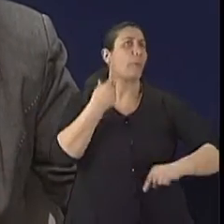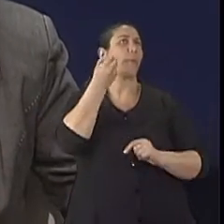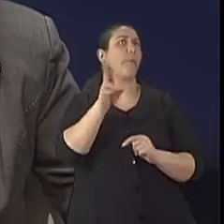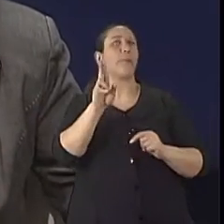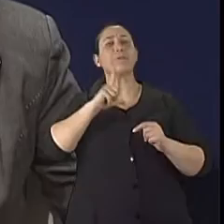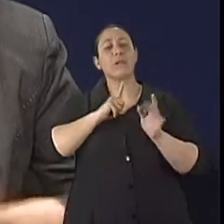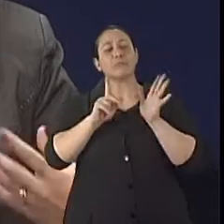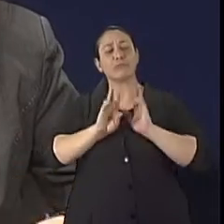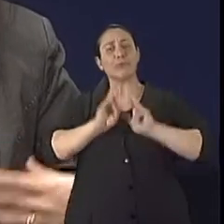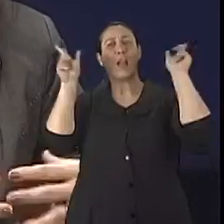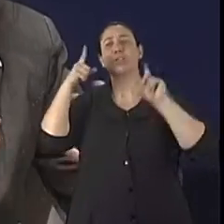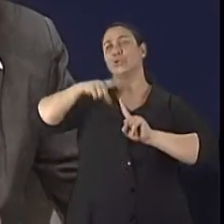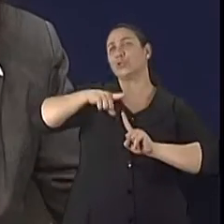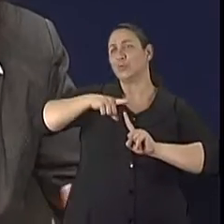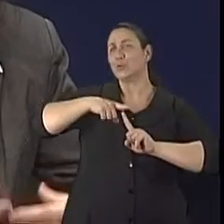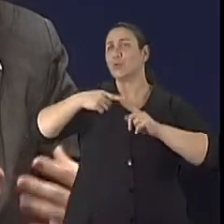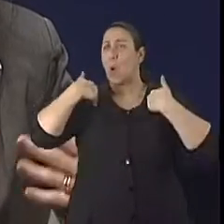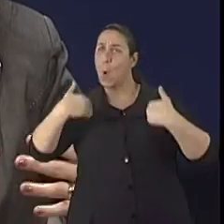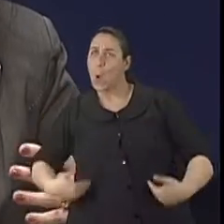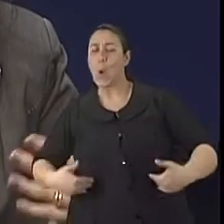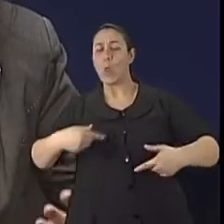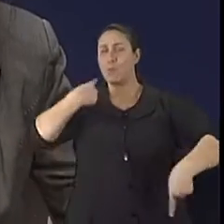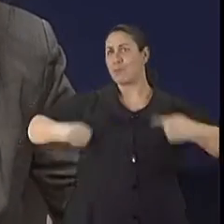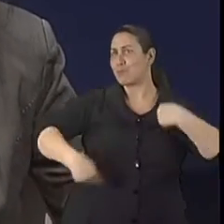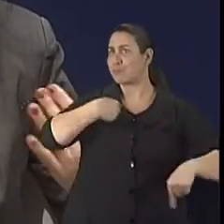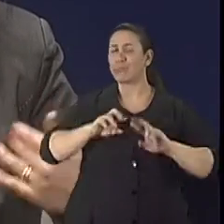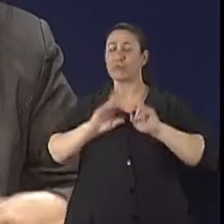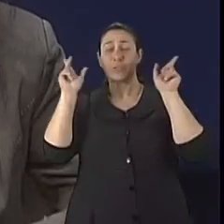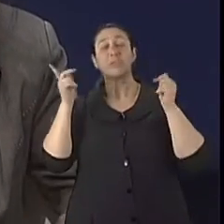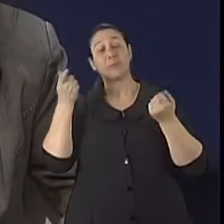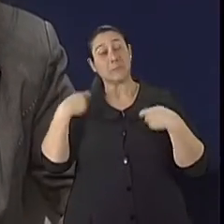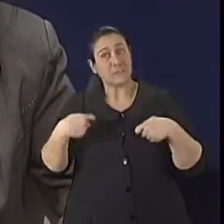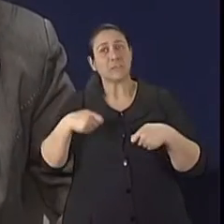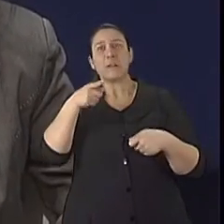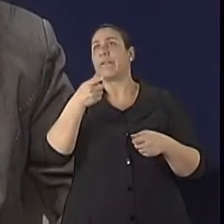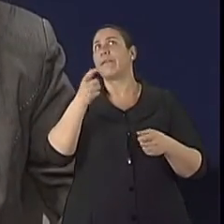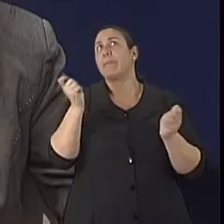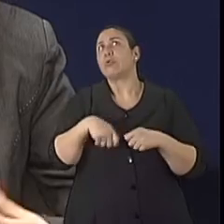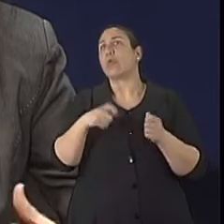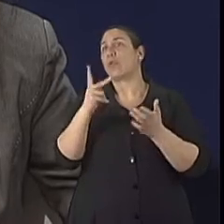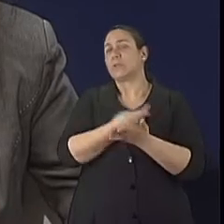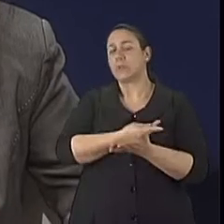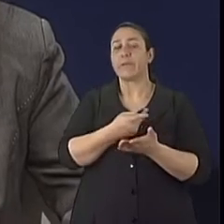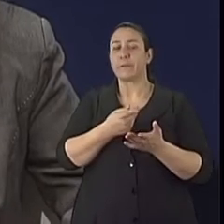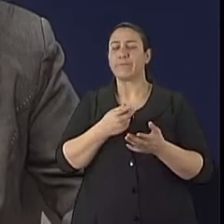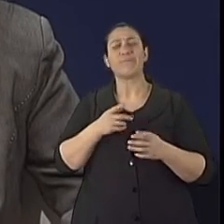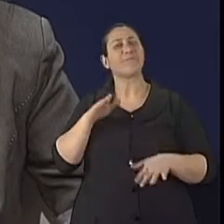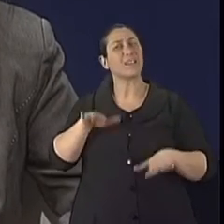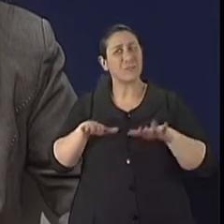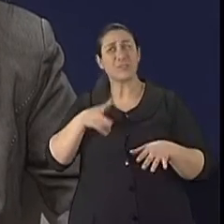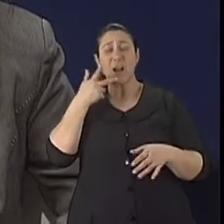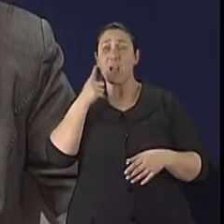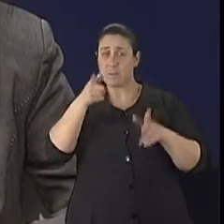medicamentos, e que nem sempre nós sabemos que isso pode acontecer de modo antecipado, de um modo geral, o paciente